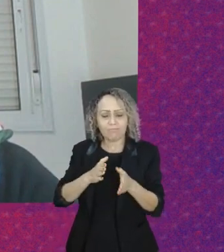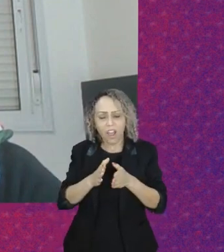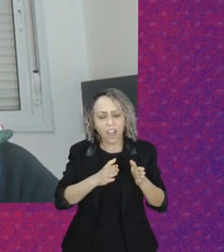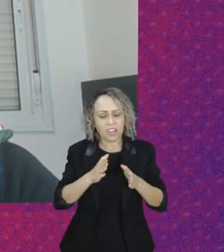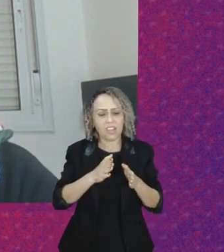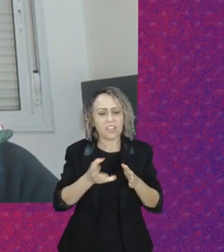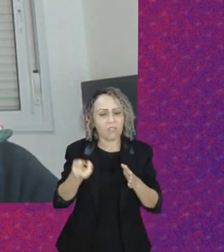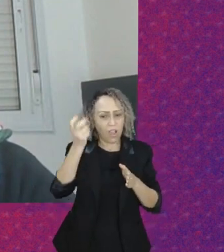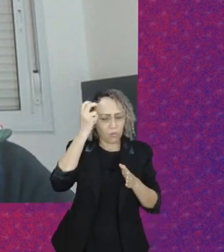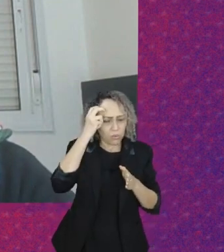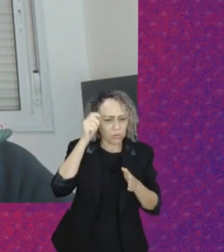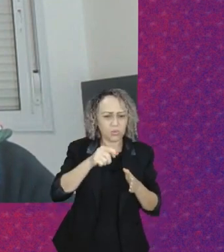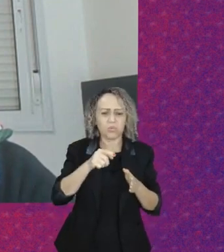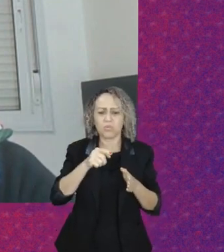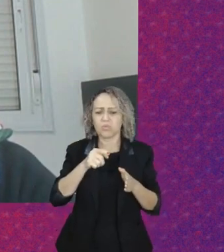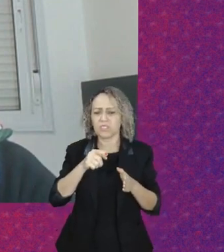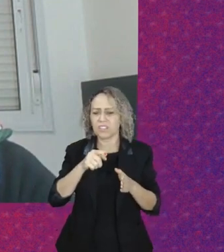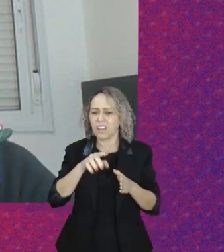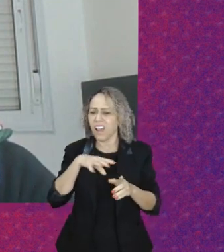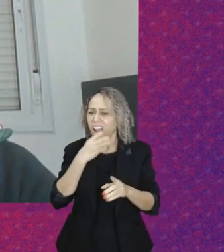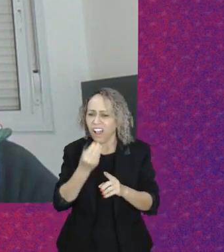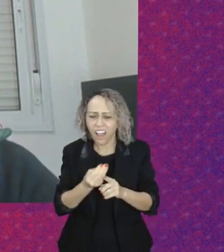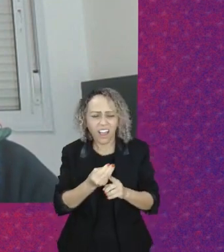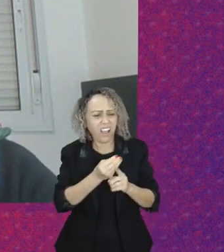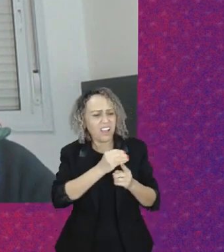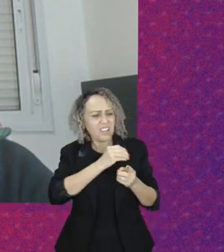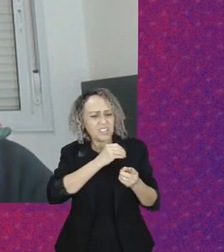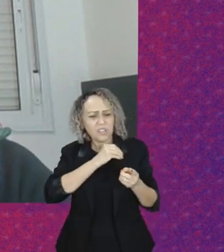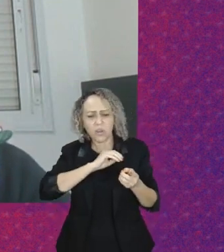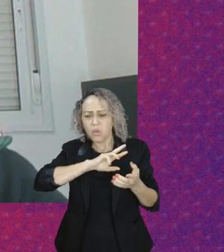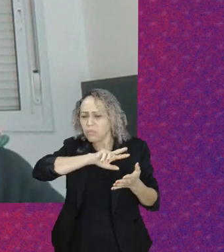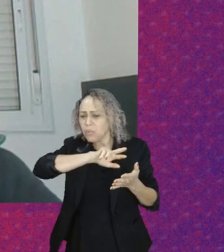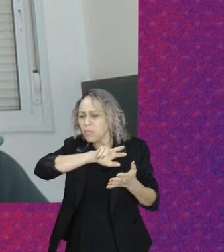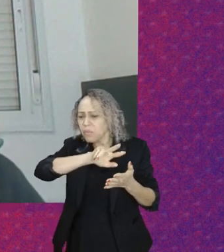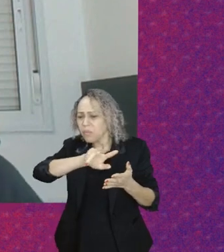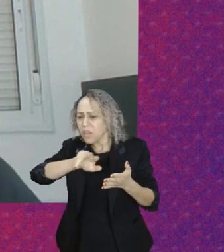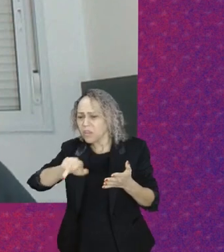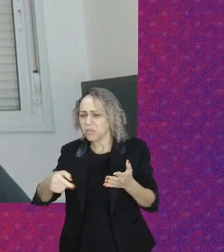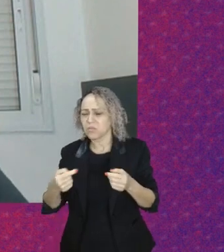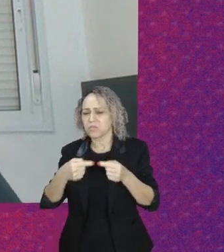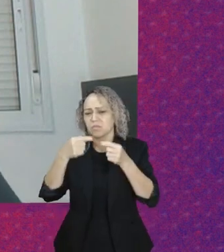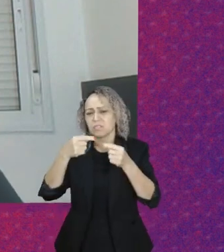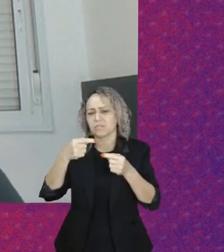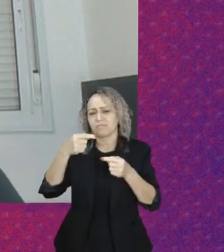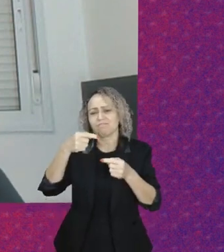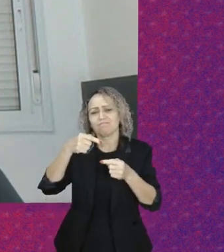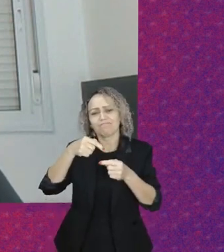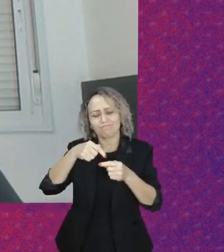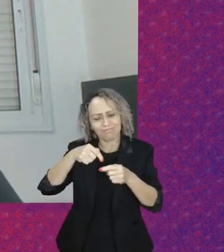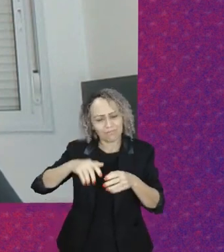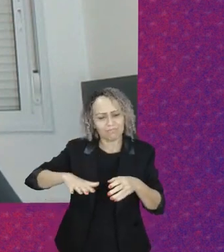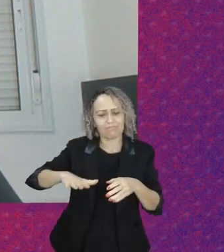que está disponível na cidade. Temos que quebrar essa